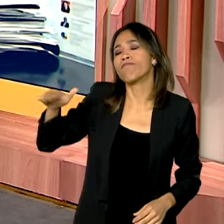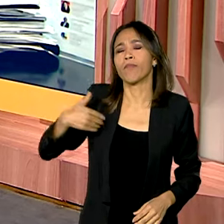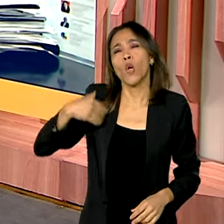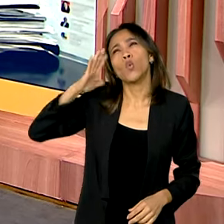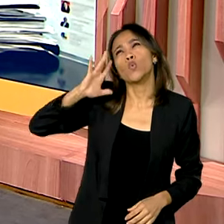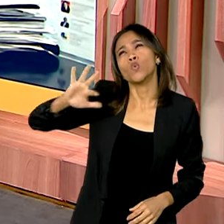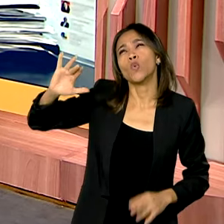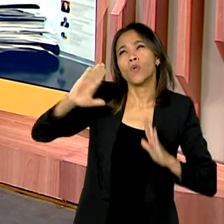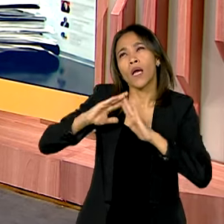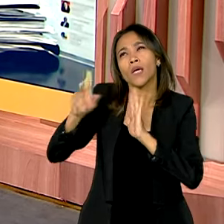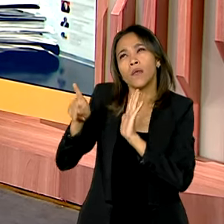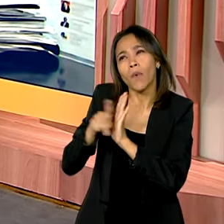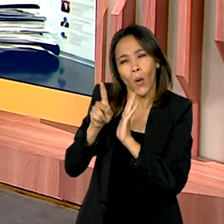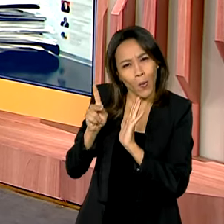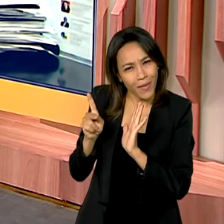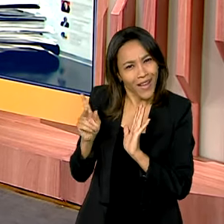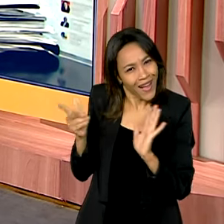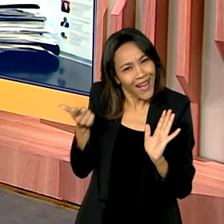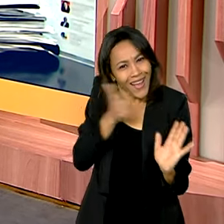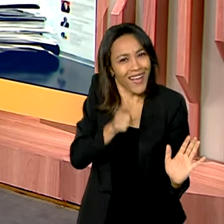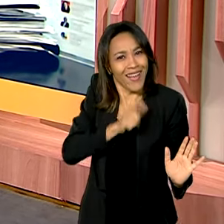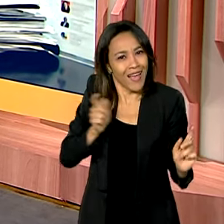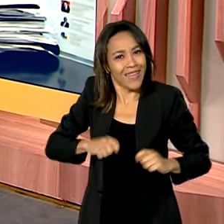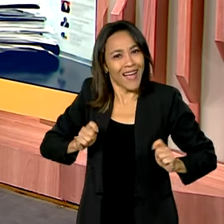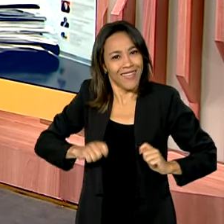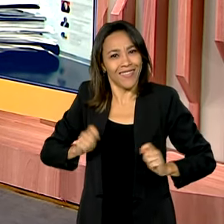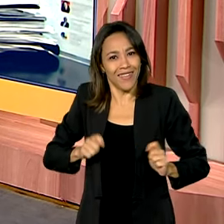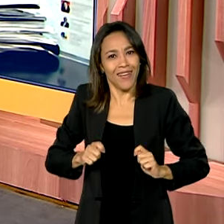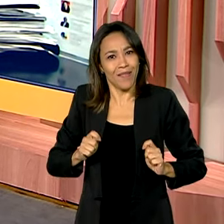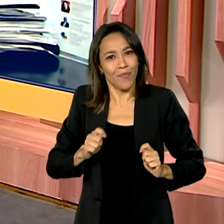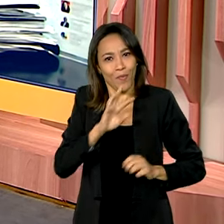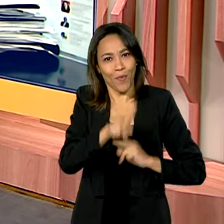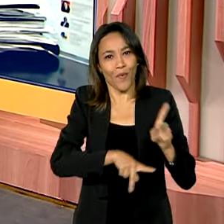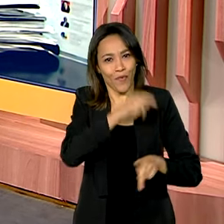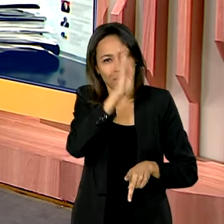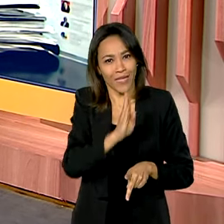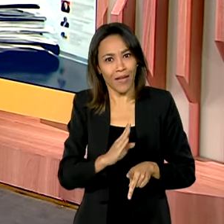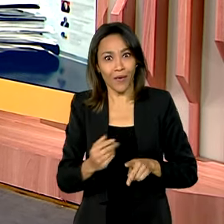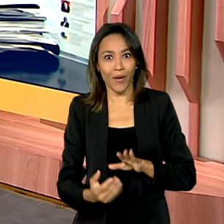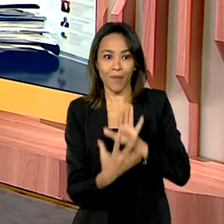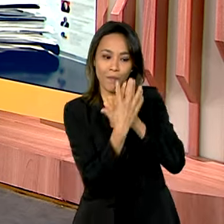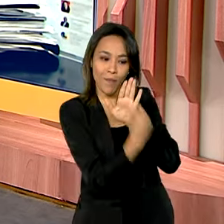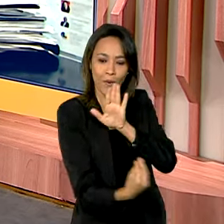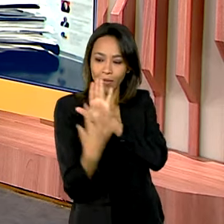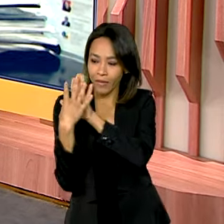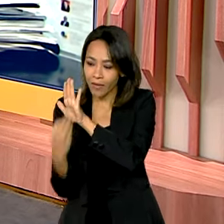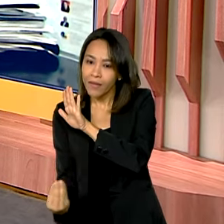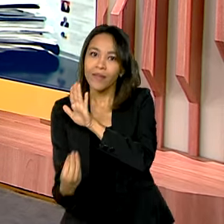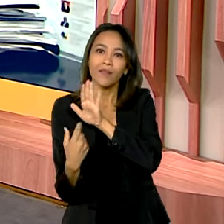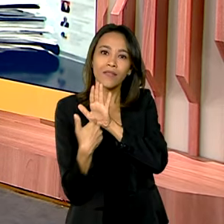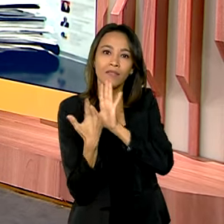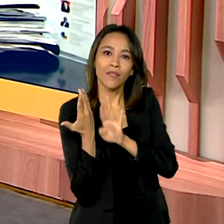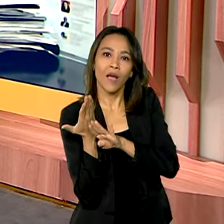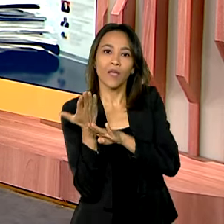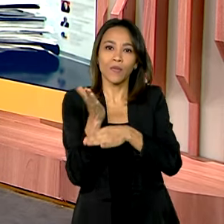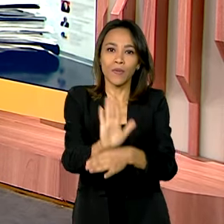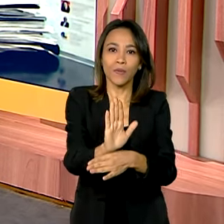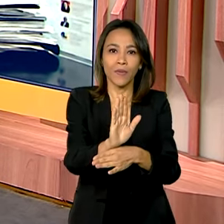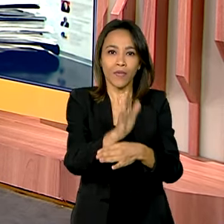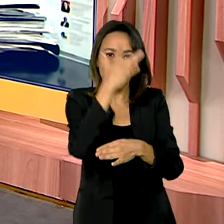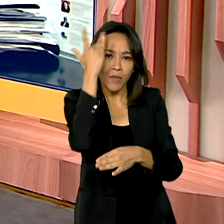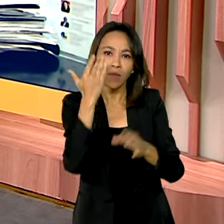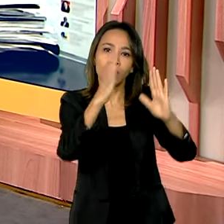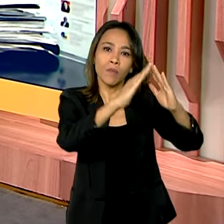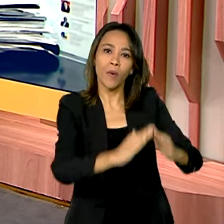própria é cada vez mais perto para os brasileiros. E agora, nestas modalidades, também beneficiando pessoas do